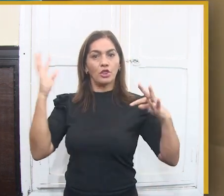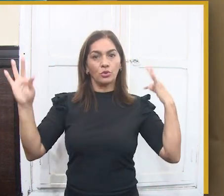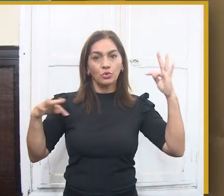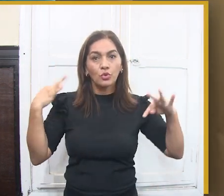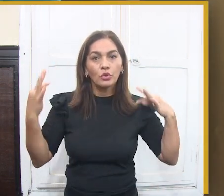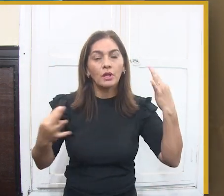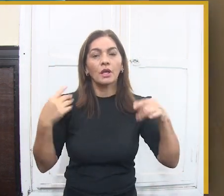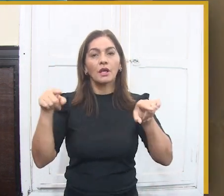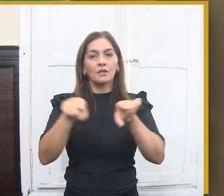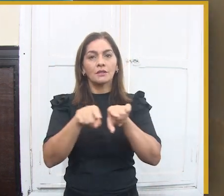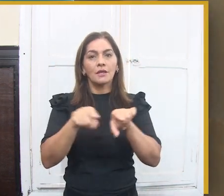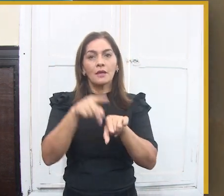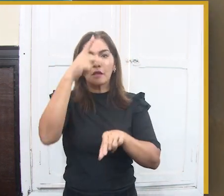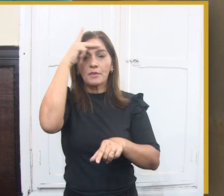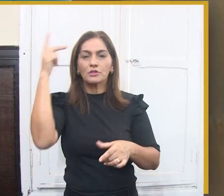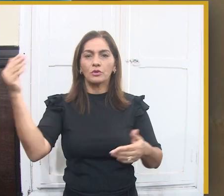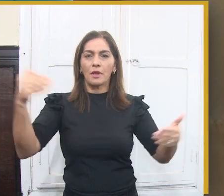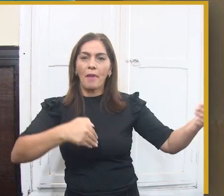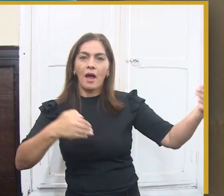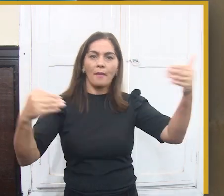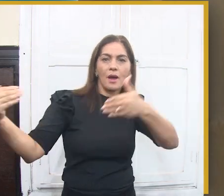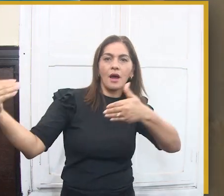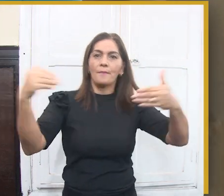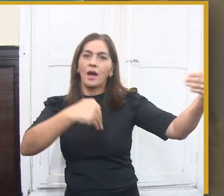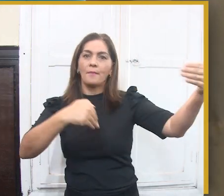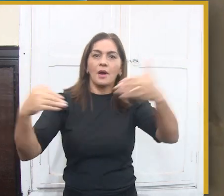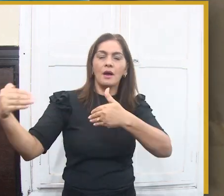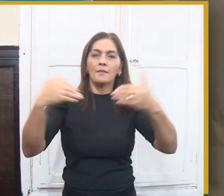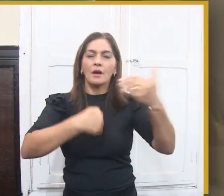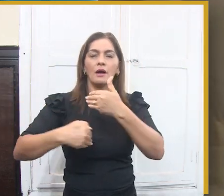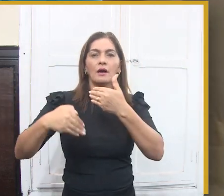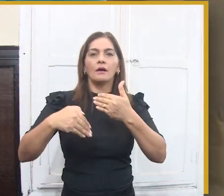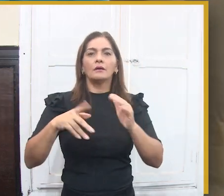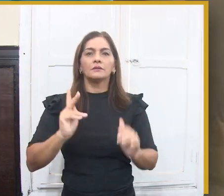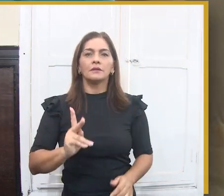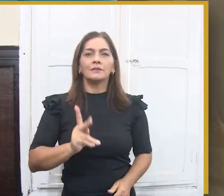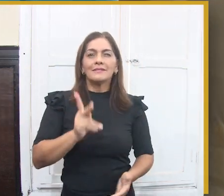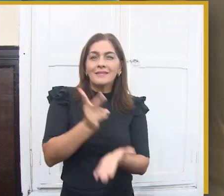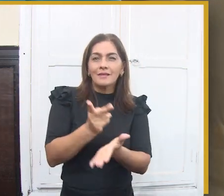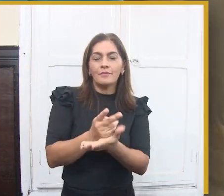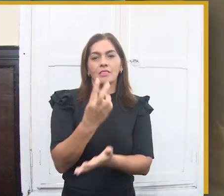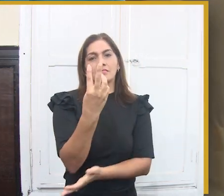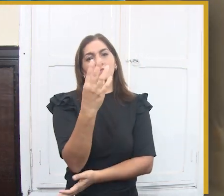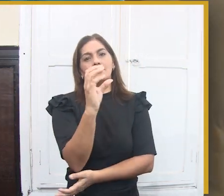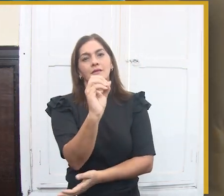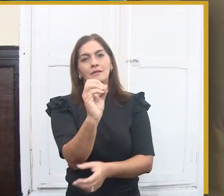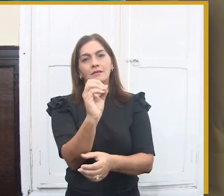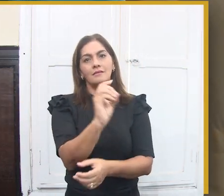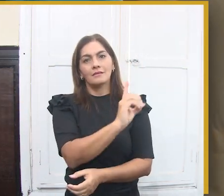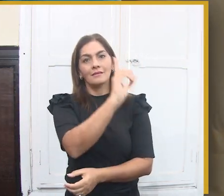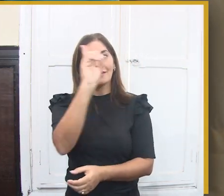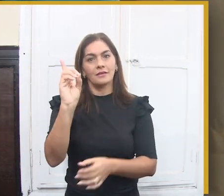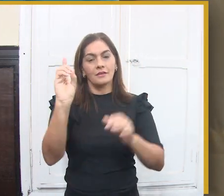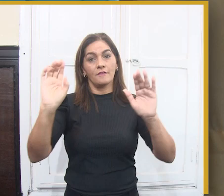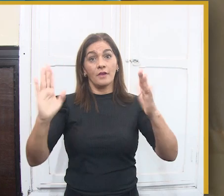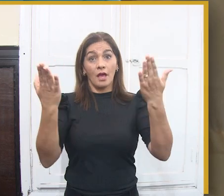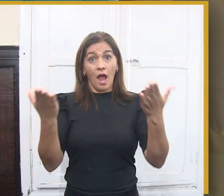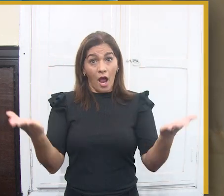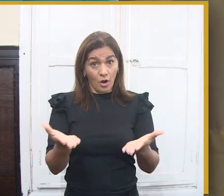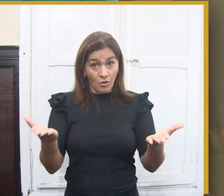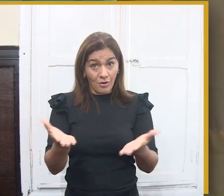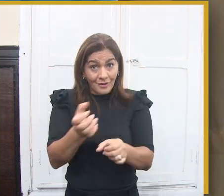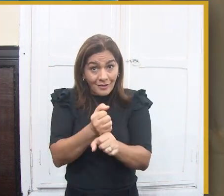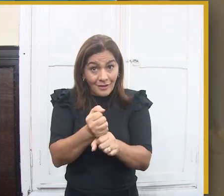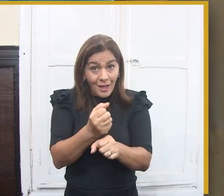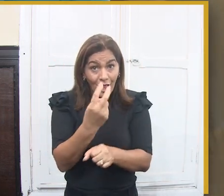E somos nós, campinenses, que fazemos esse evento ser tão grandioso. Somos nós que também, além de todos